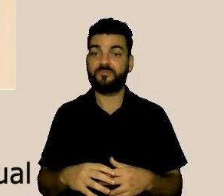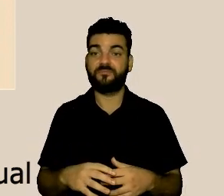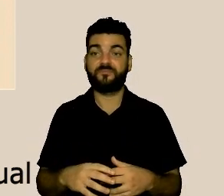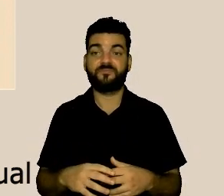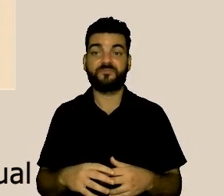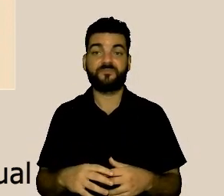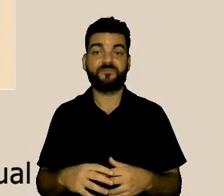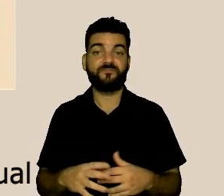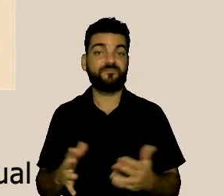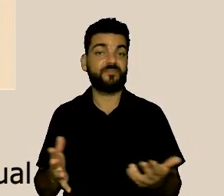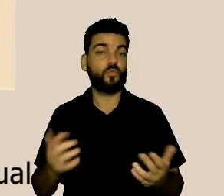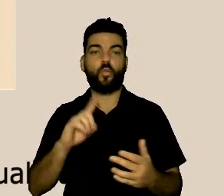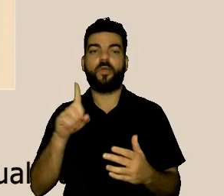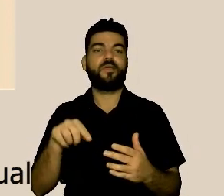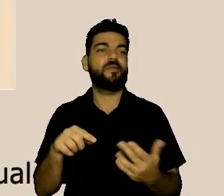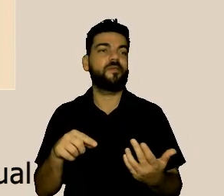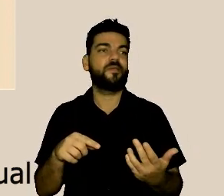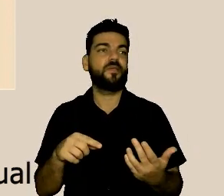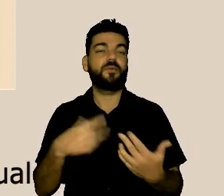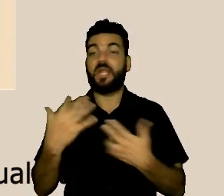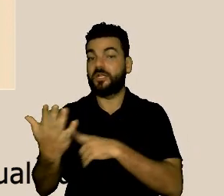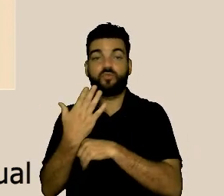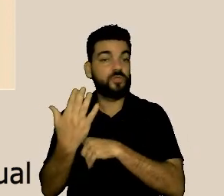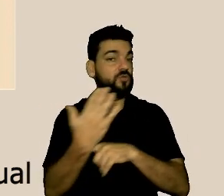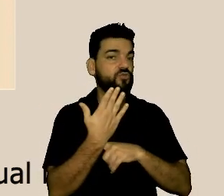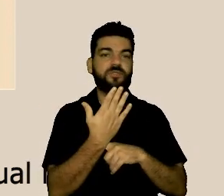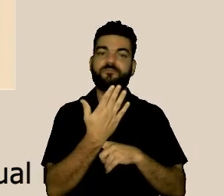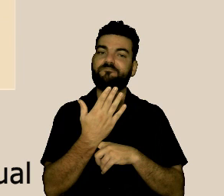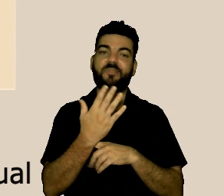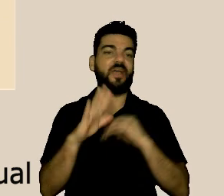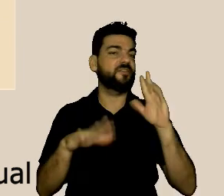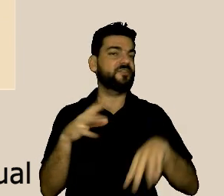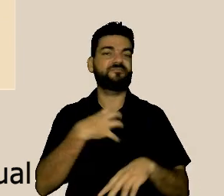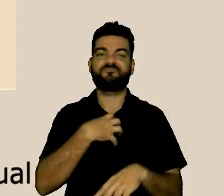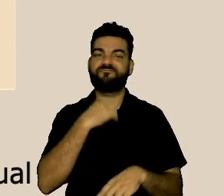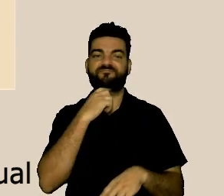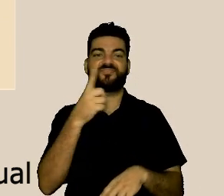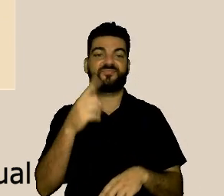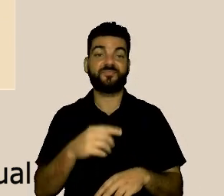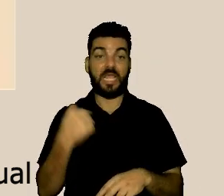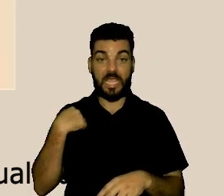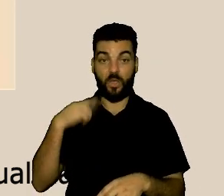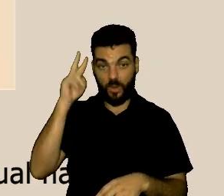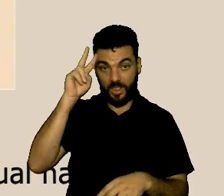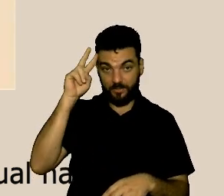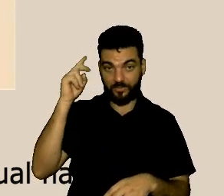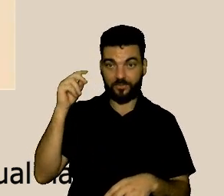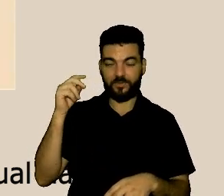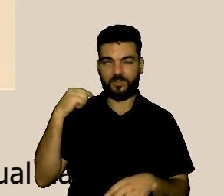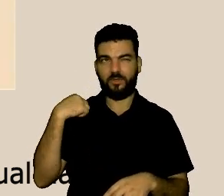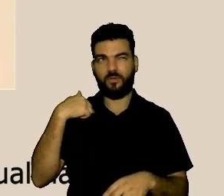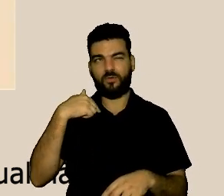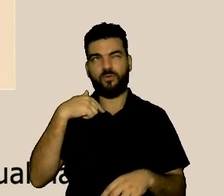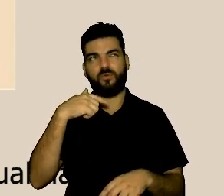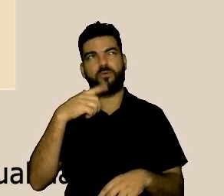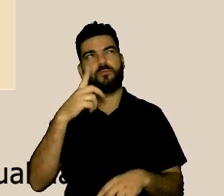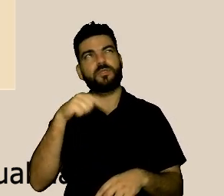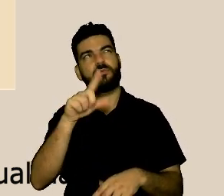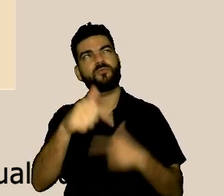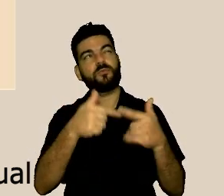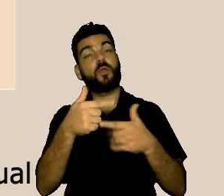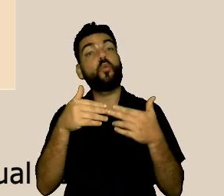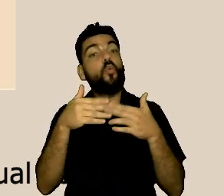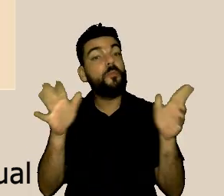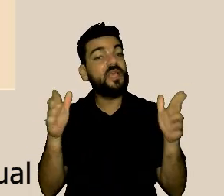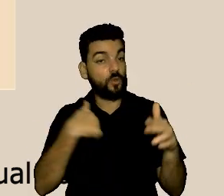não é sempre que a gente vai conseguir ajudar uma pessoa quando eu fui trabalhar e eu no começo da